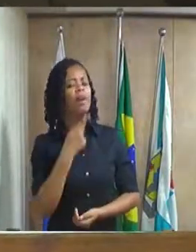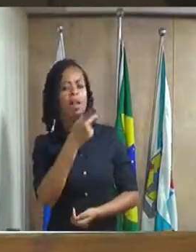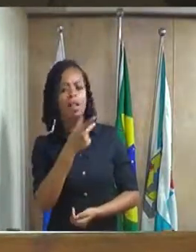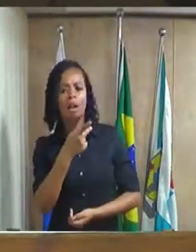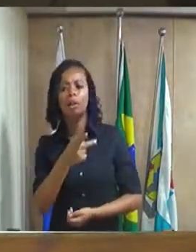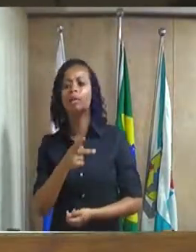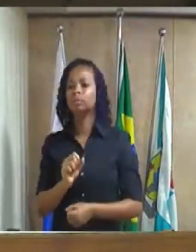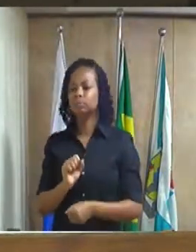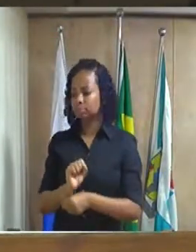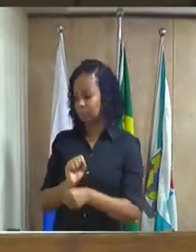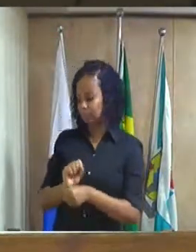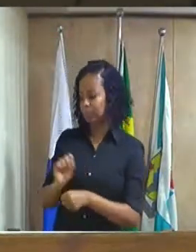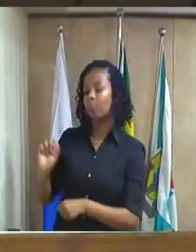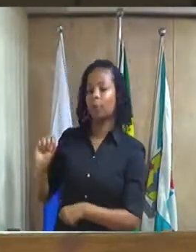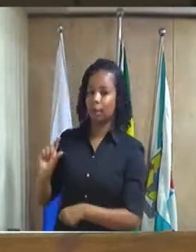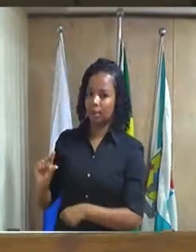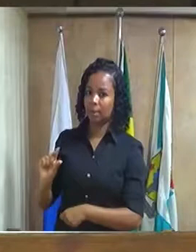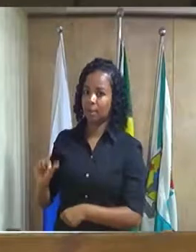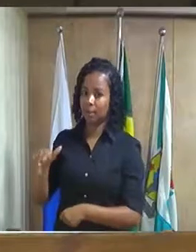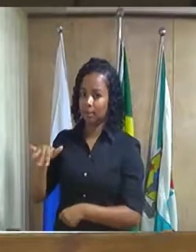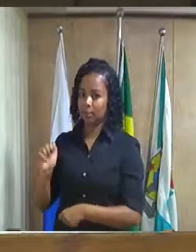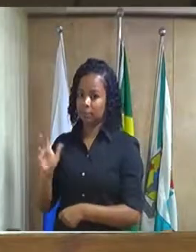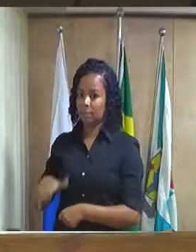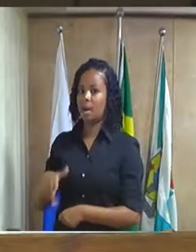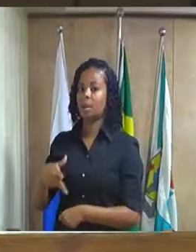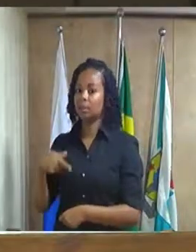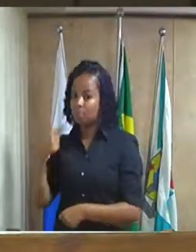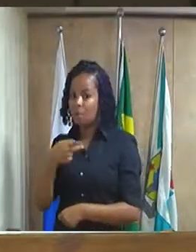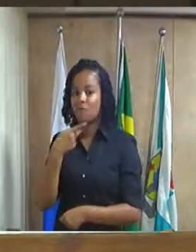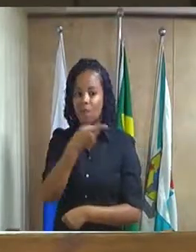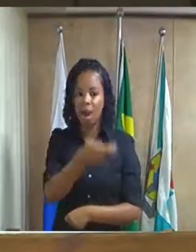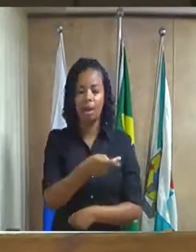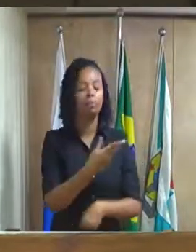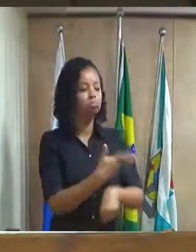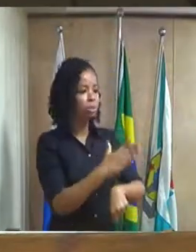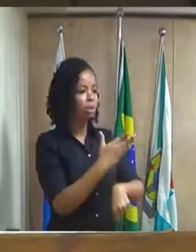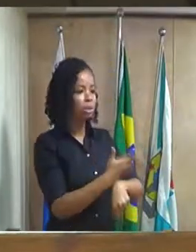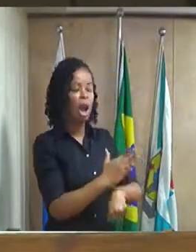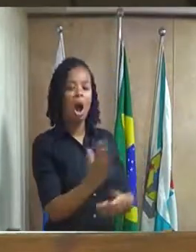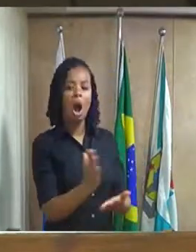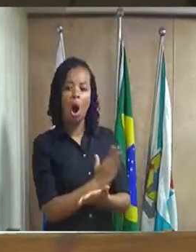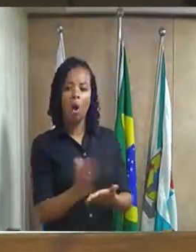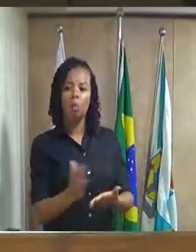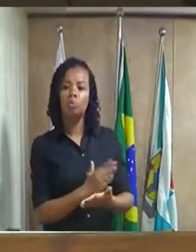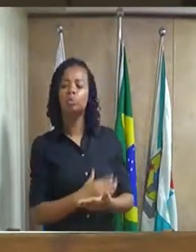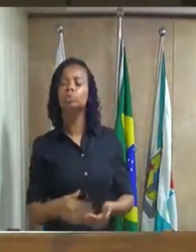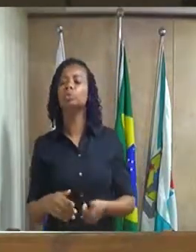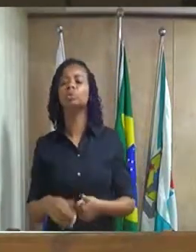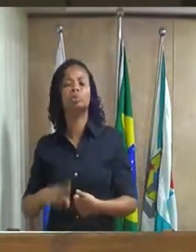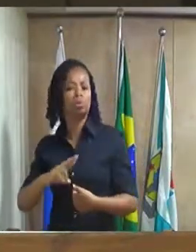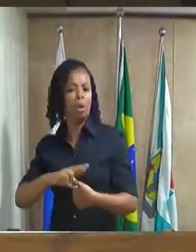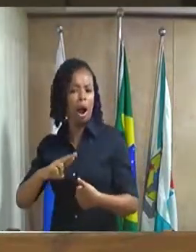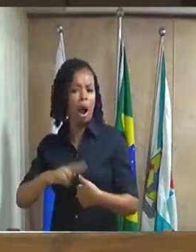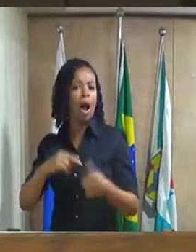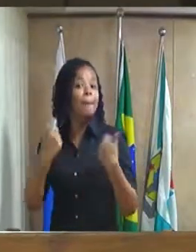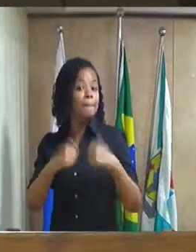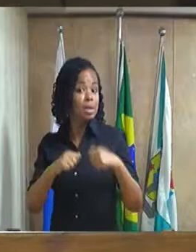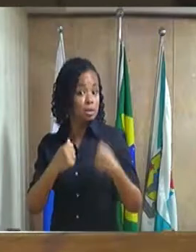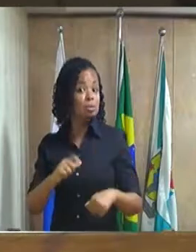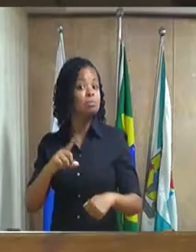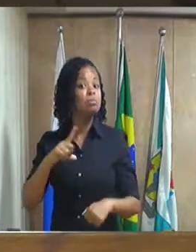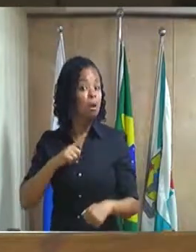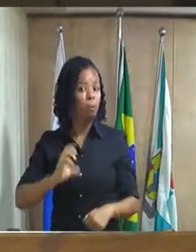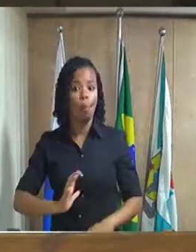você fala, né, meu amigo? A gente, para exercer algumas funções, a gente tem que ter o mínimo de coragem.